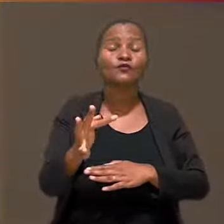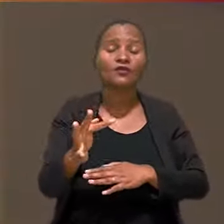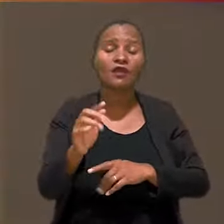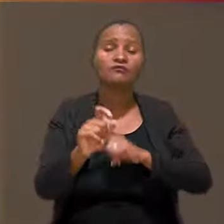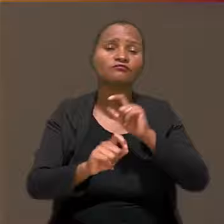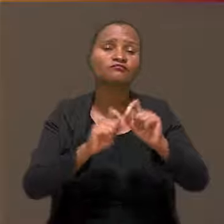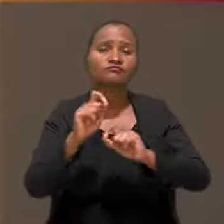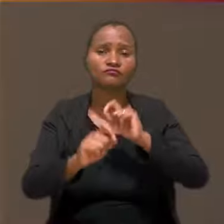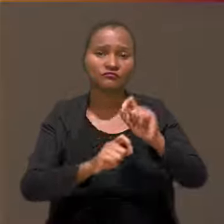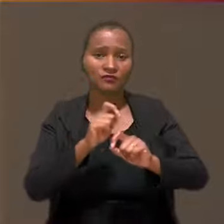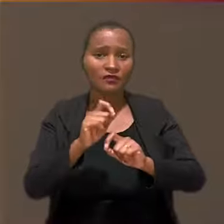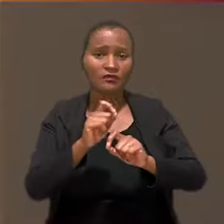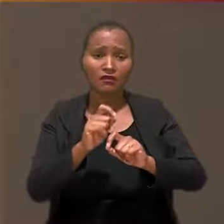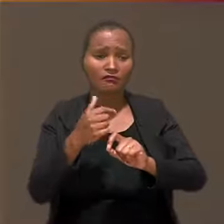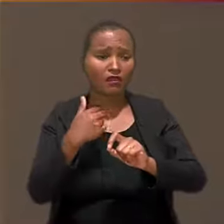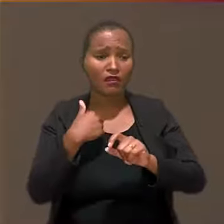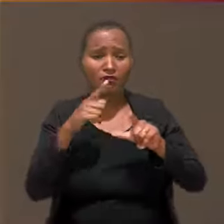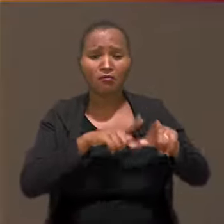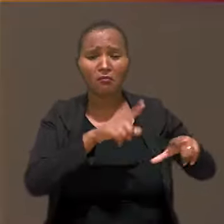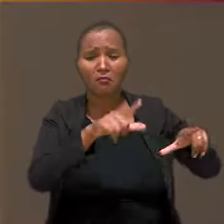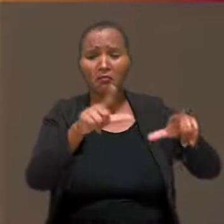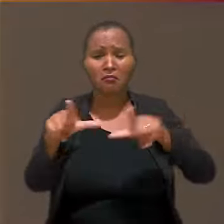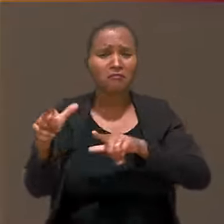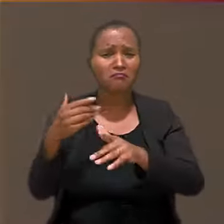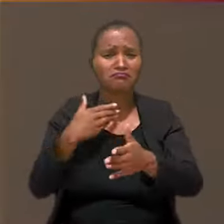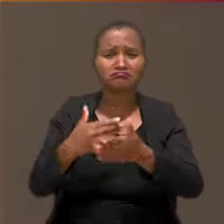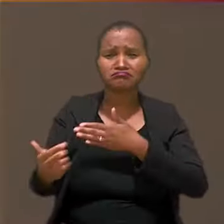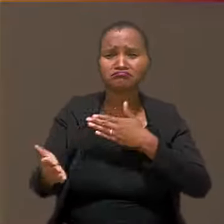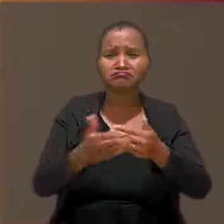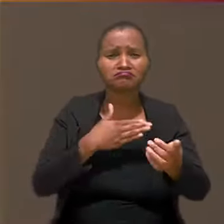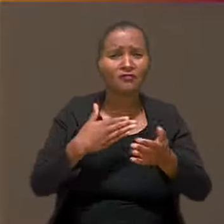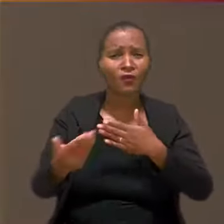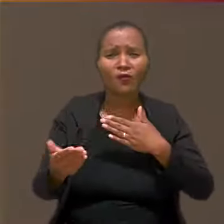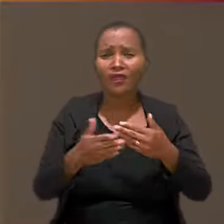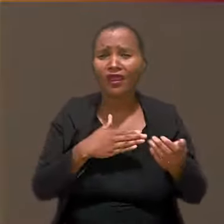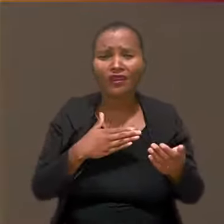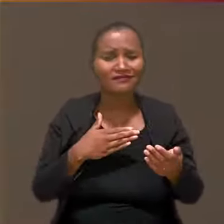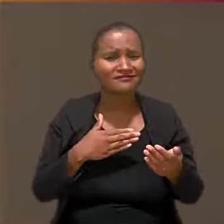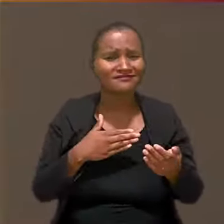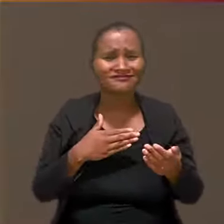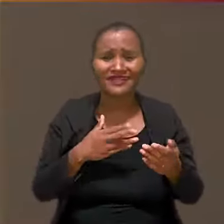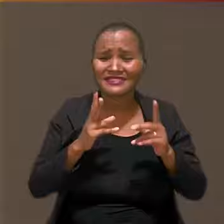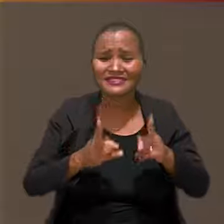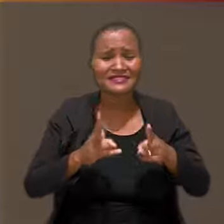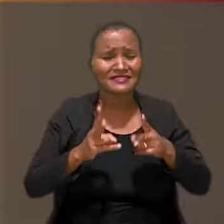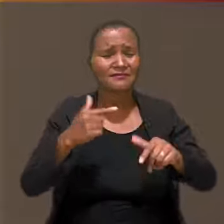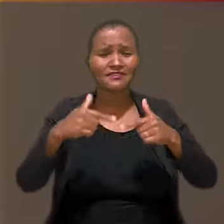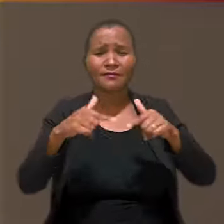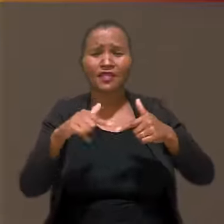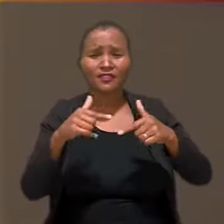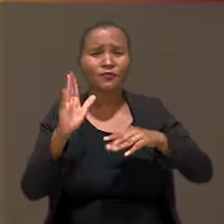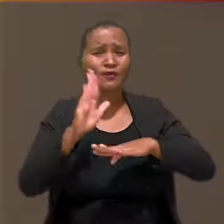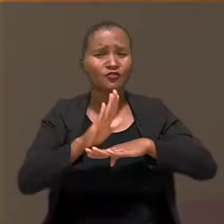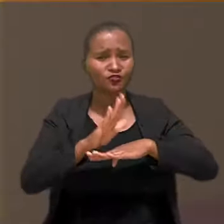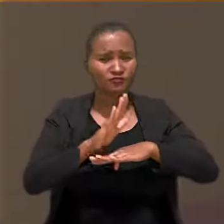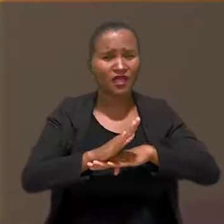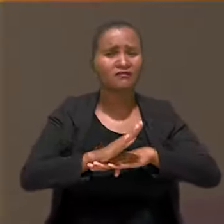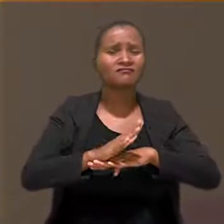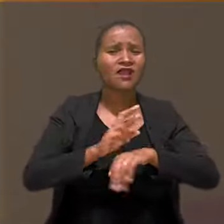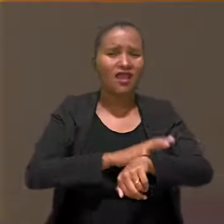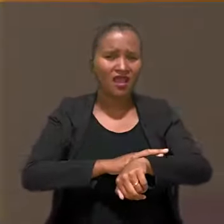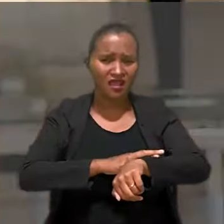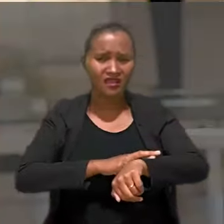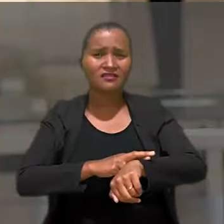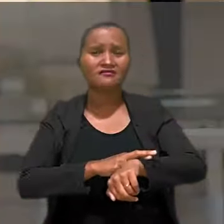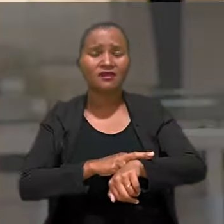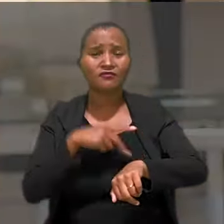é estar em qualquer outro espaço. e sempre trabalhando pela questão racial. Então, a gente